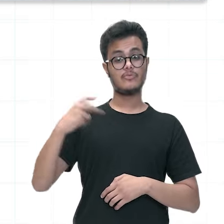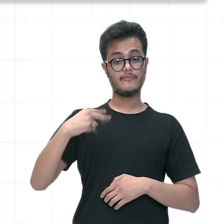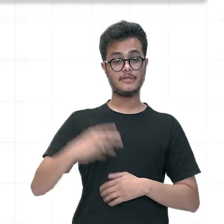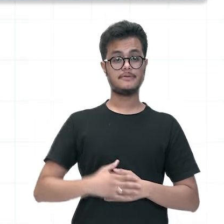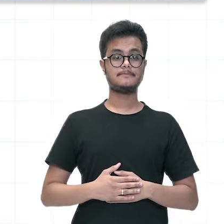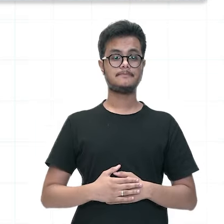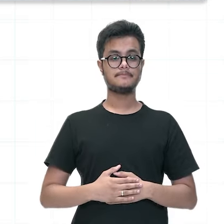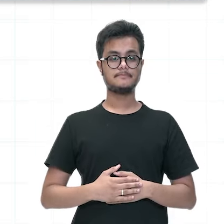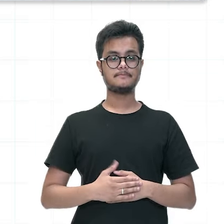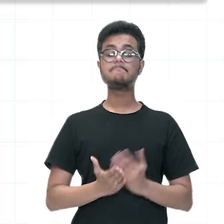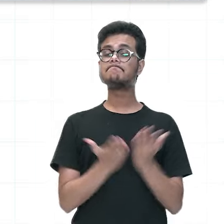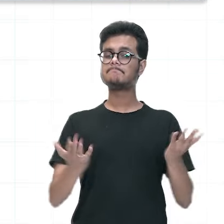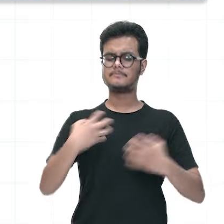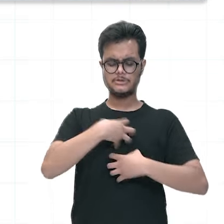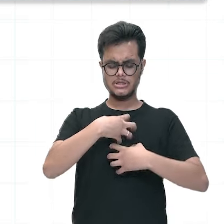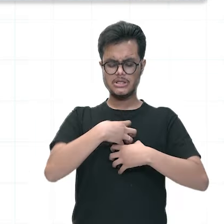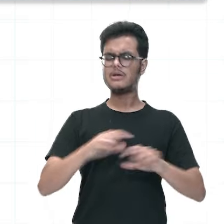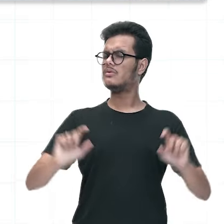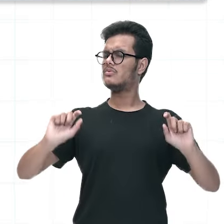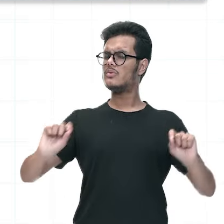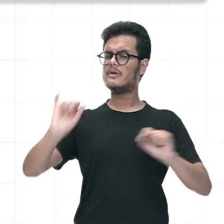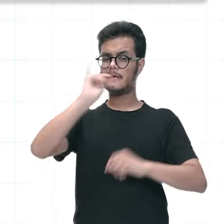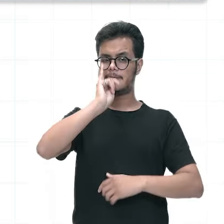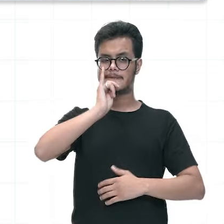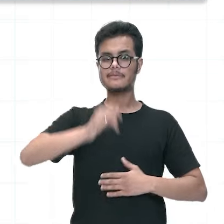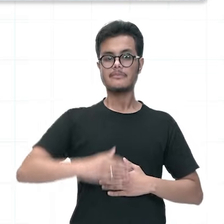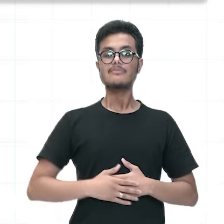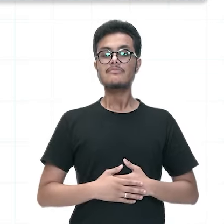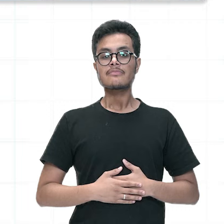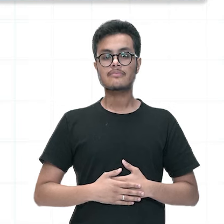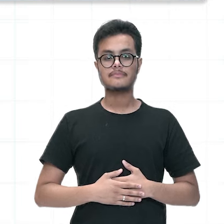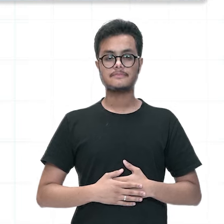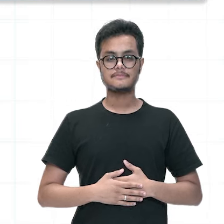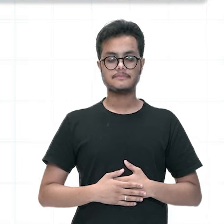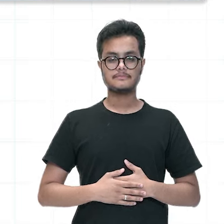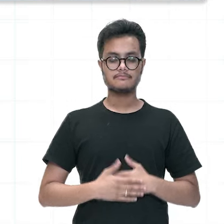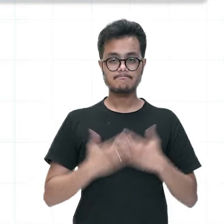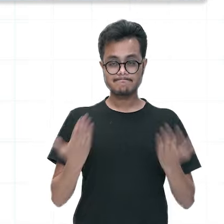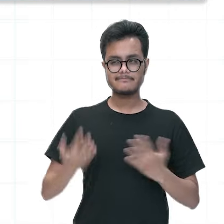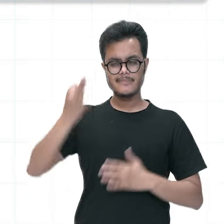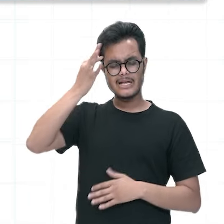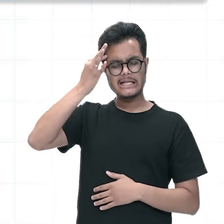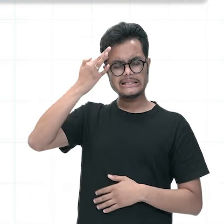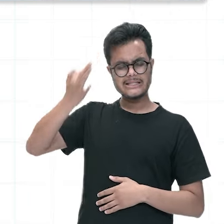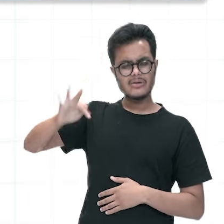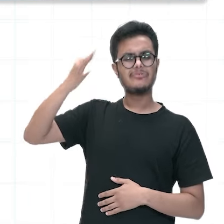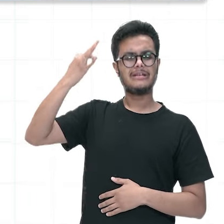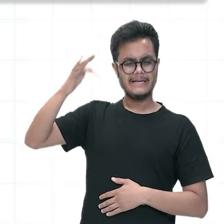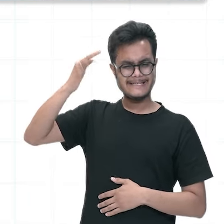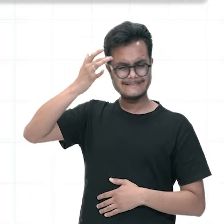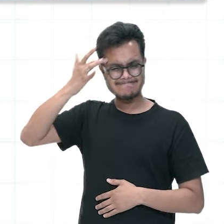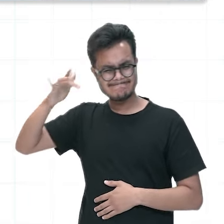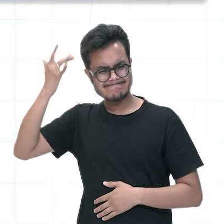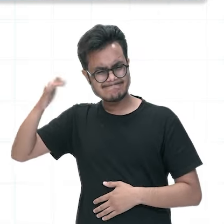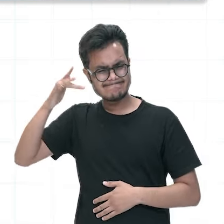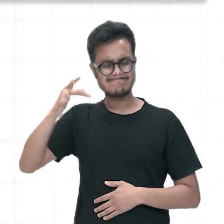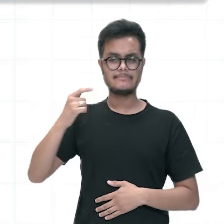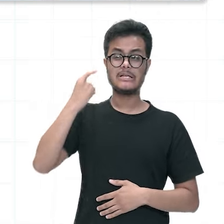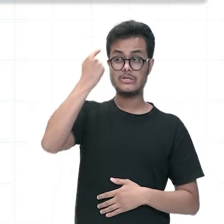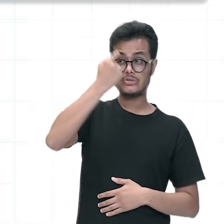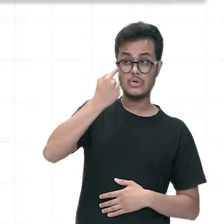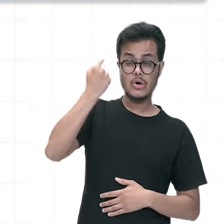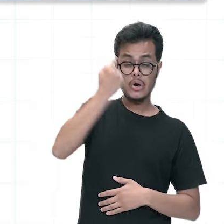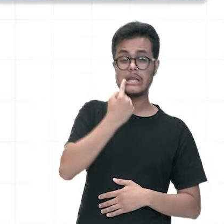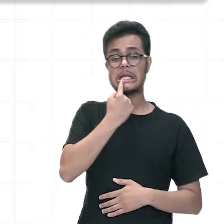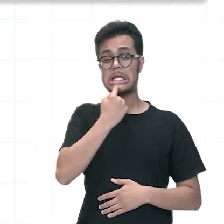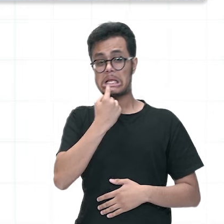E após esse período, é que começam a surgir aí os principais sintomas, como, por exemplo, a dor de cabeça, os